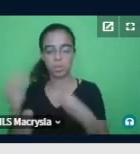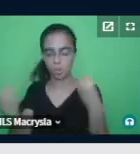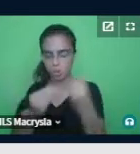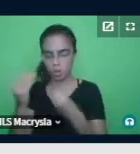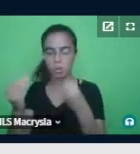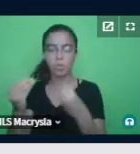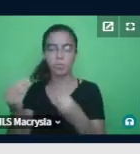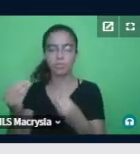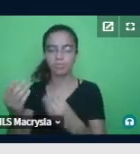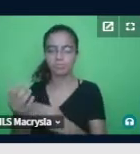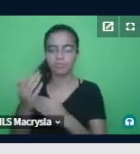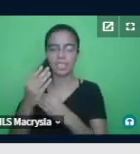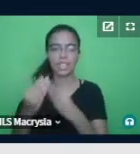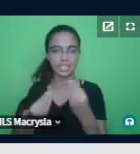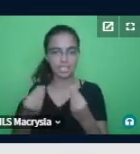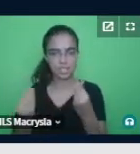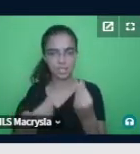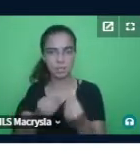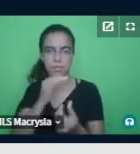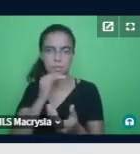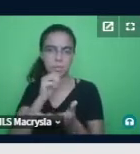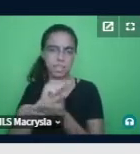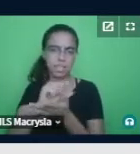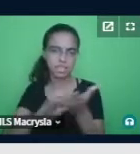como nas atividades que a gente utilizou.